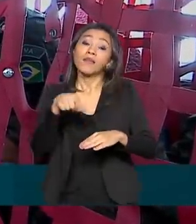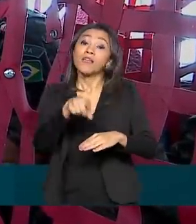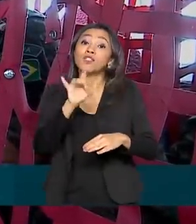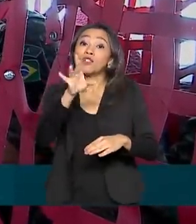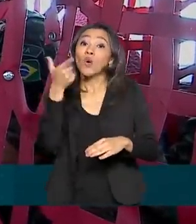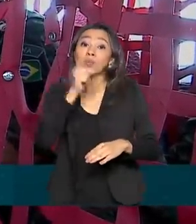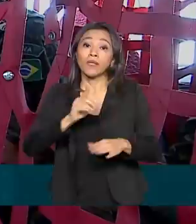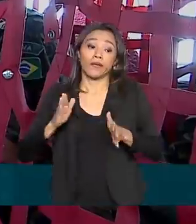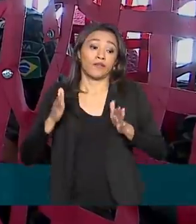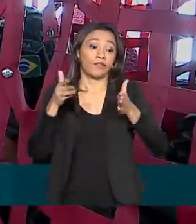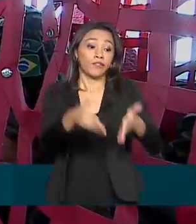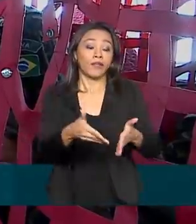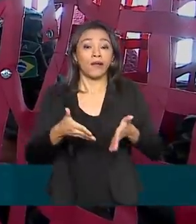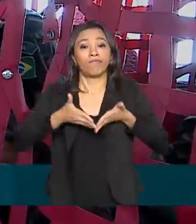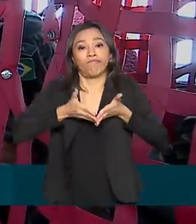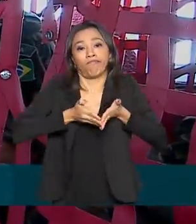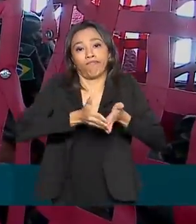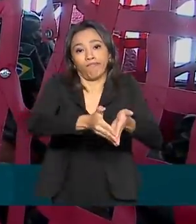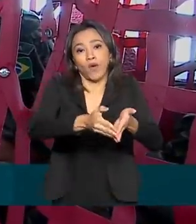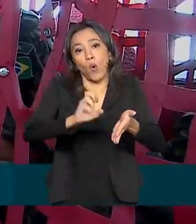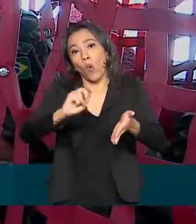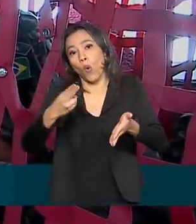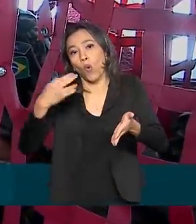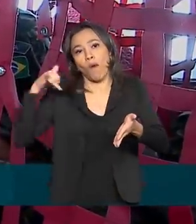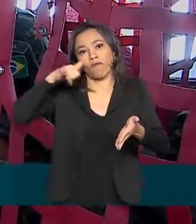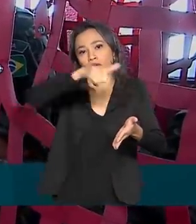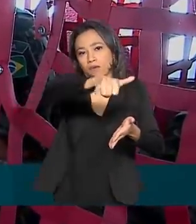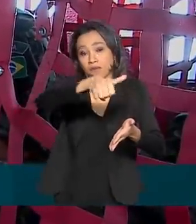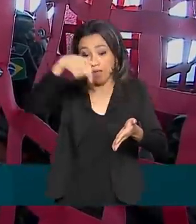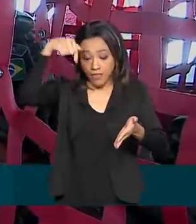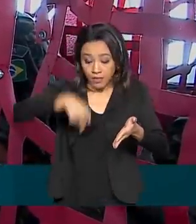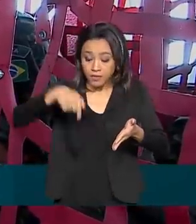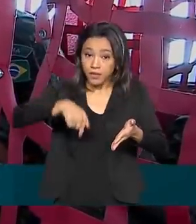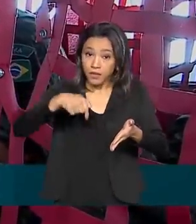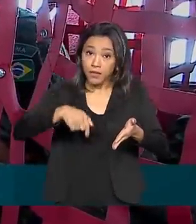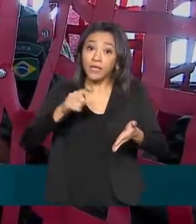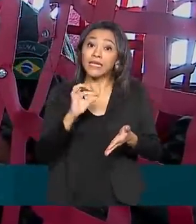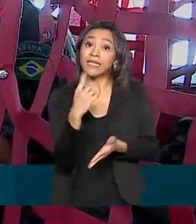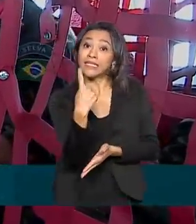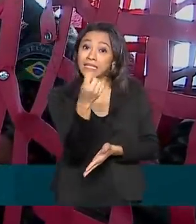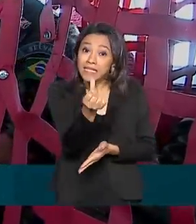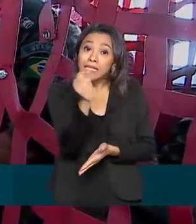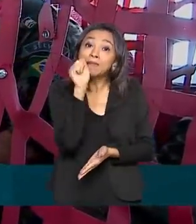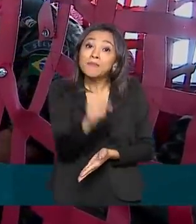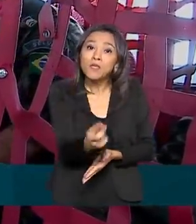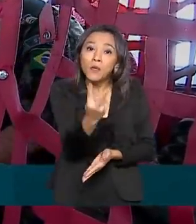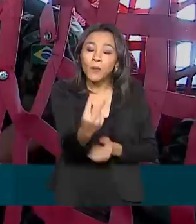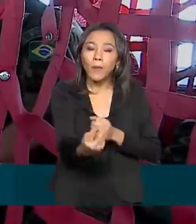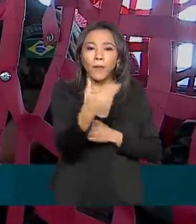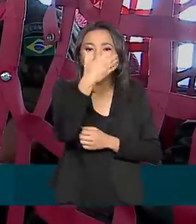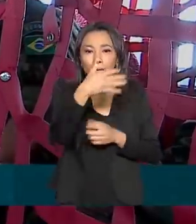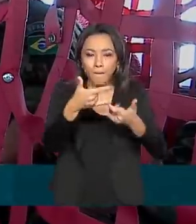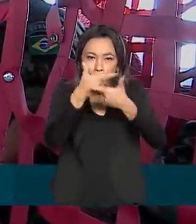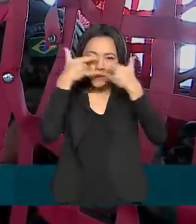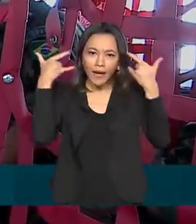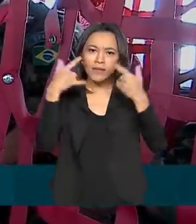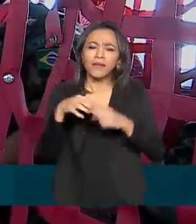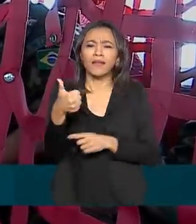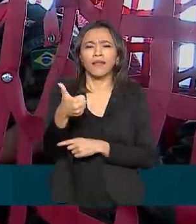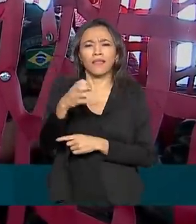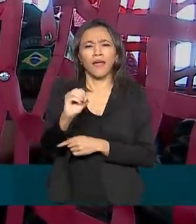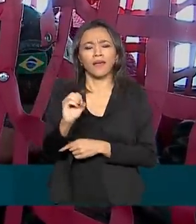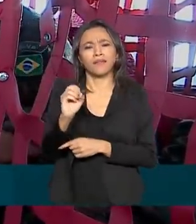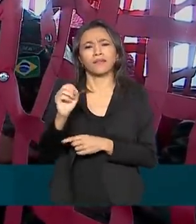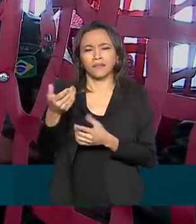lá de barco ou de avião. Neste aqui, estamos levando 16 mil máscaras e 10 respiradores, entre